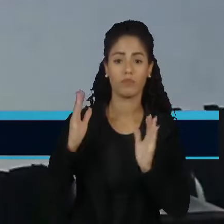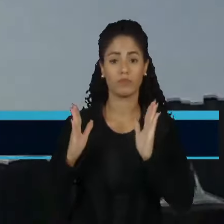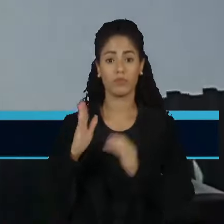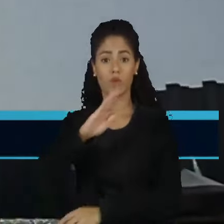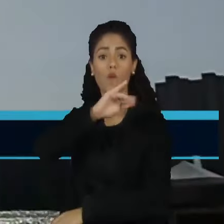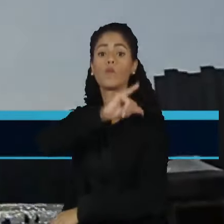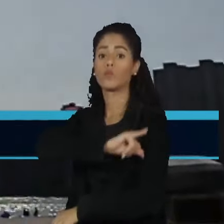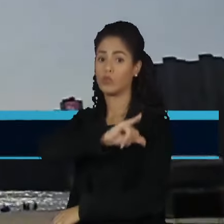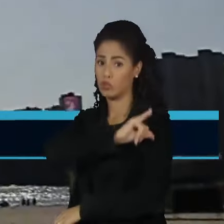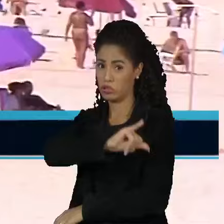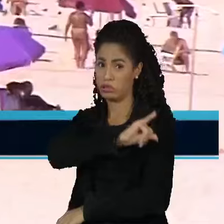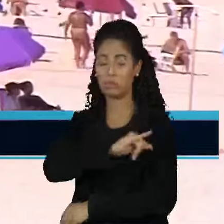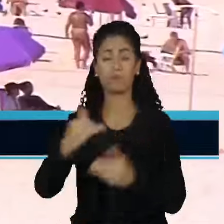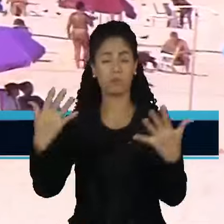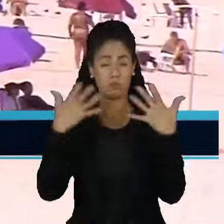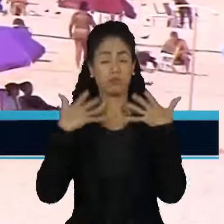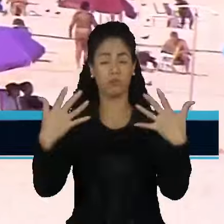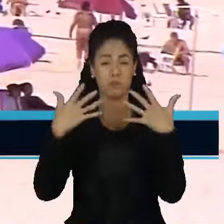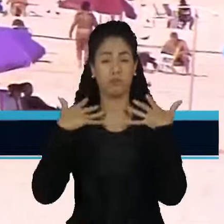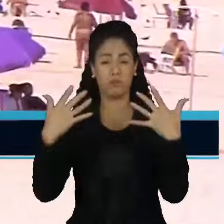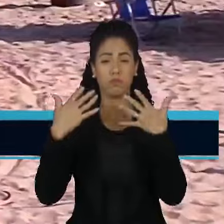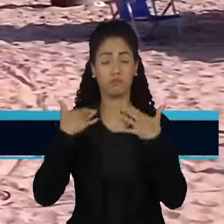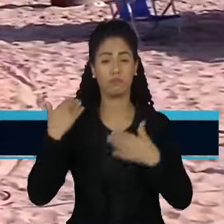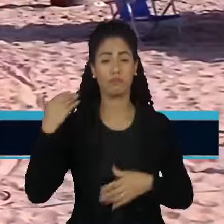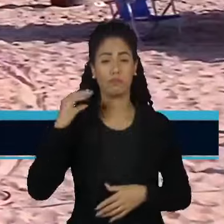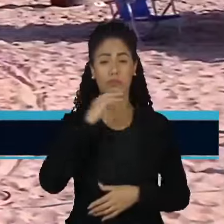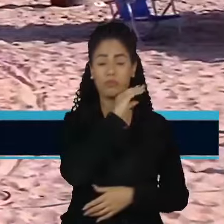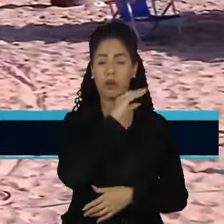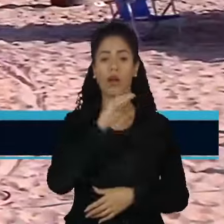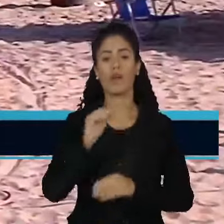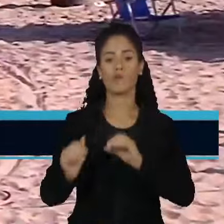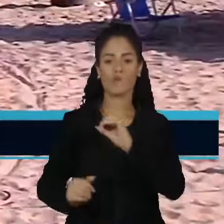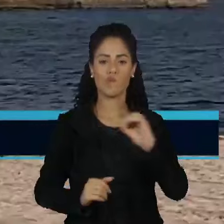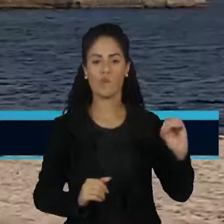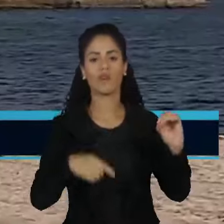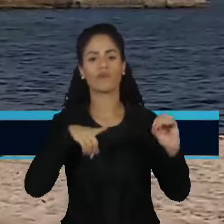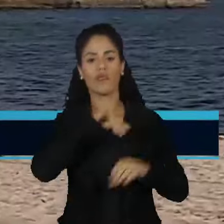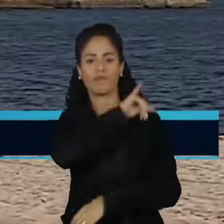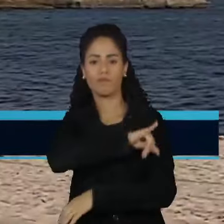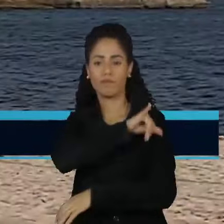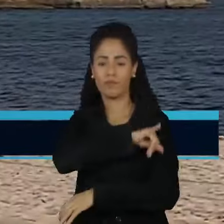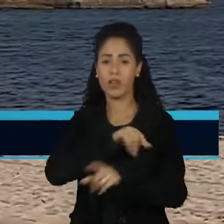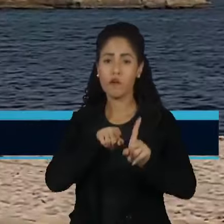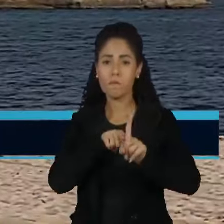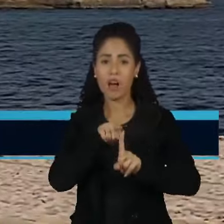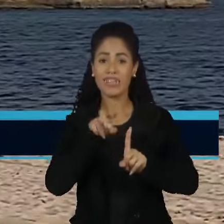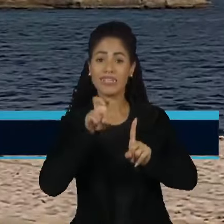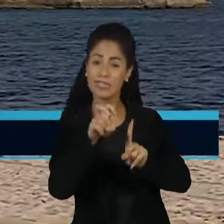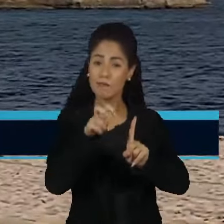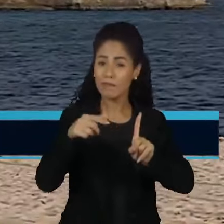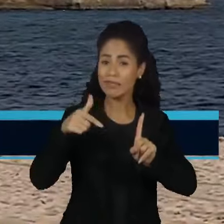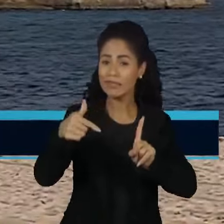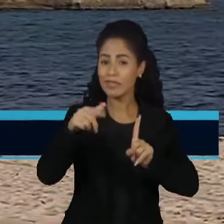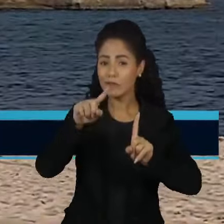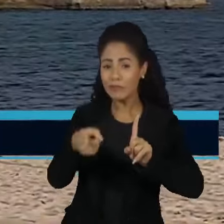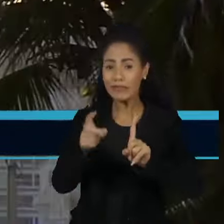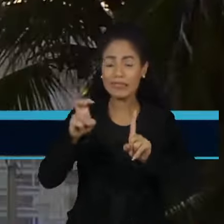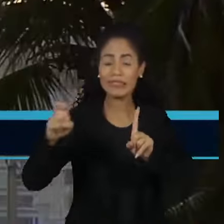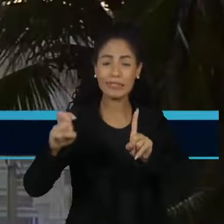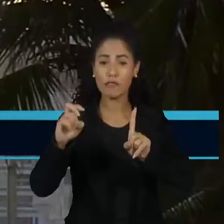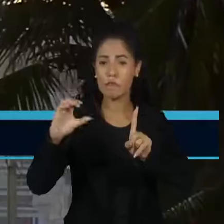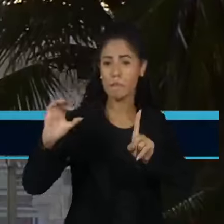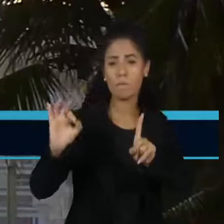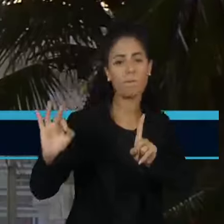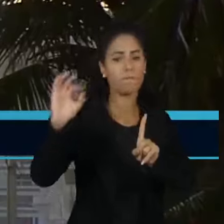Janeiro também ferveu. A sensação térmica na zona oeste da capital fluminense chegou a 57,5 graus